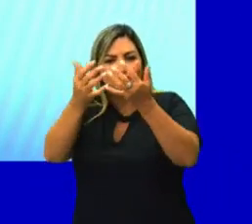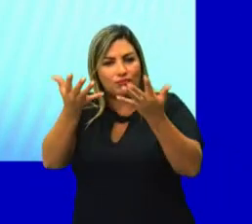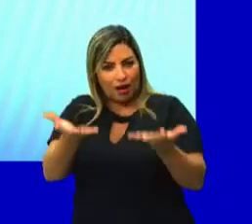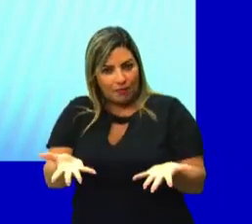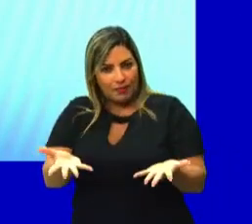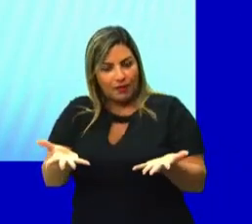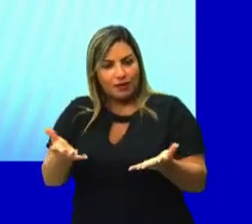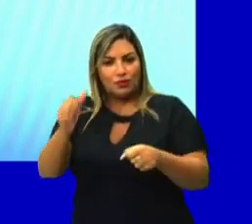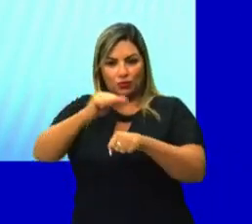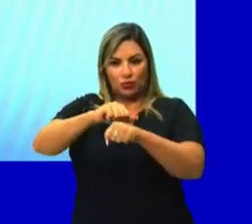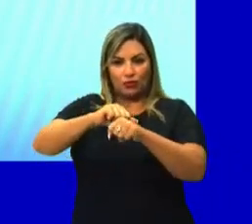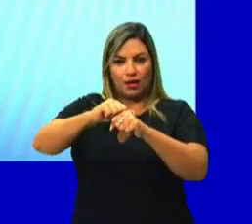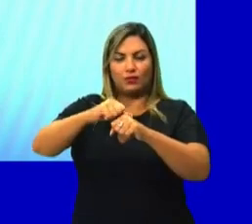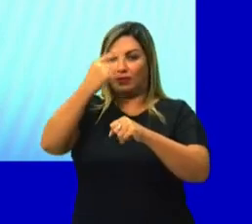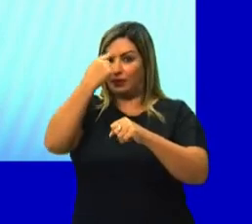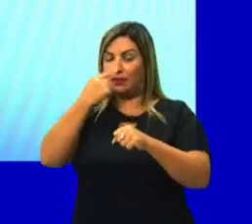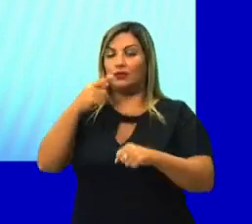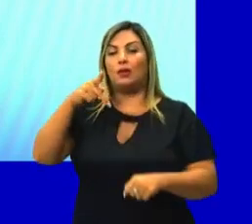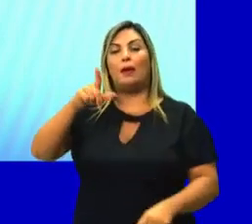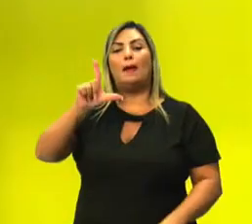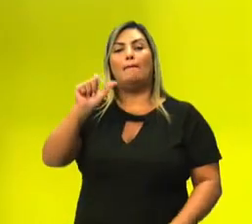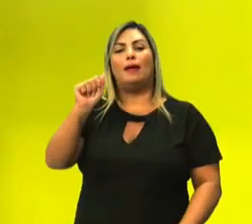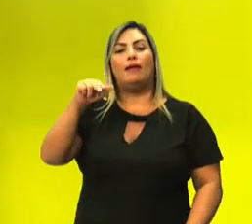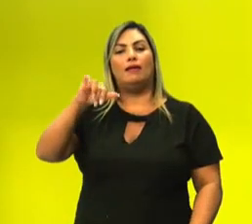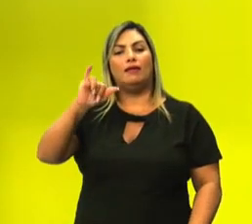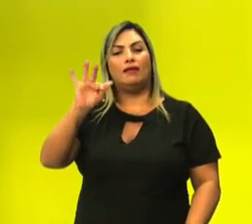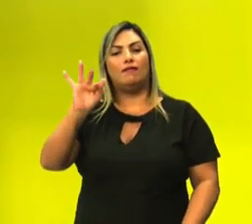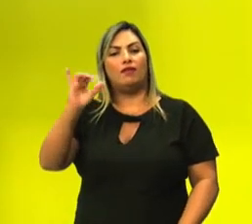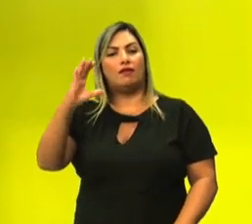o sólido é chamado de planificação.